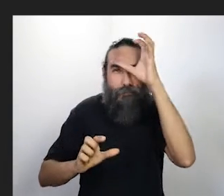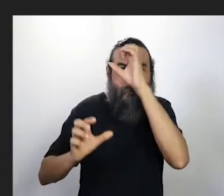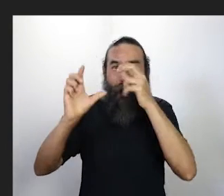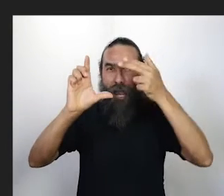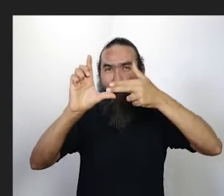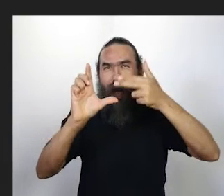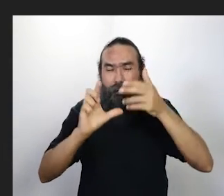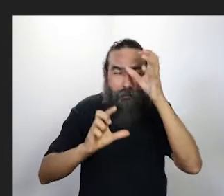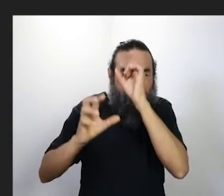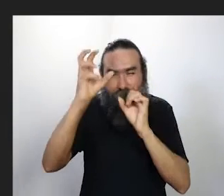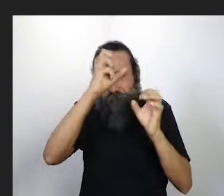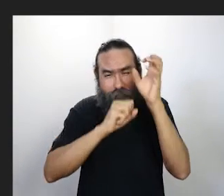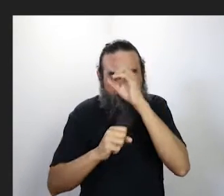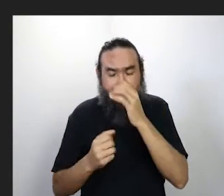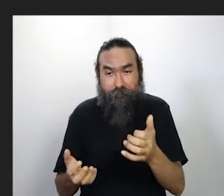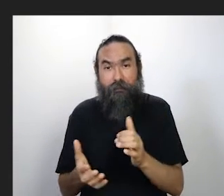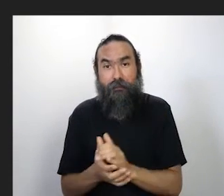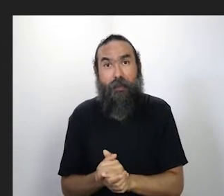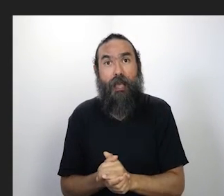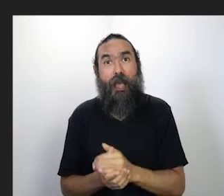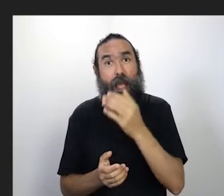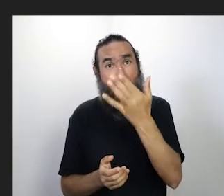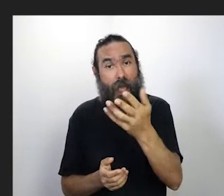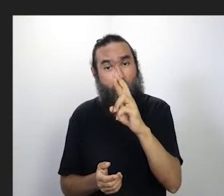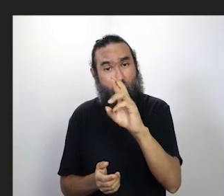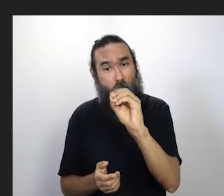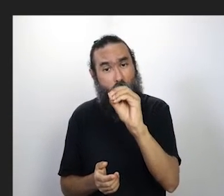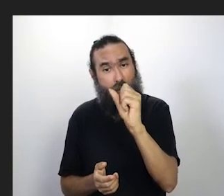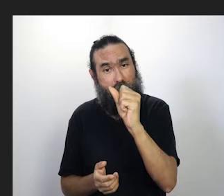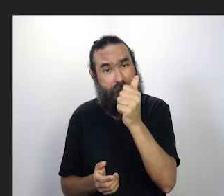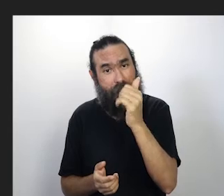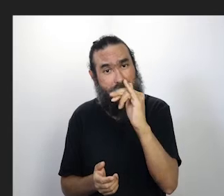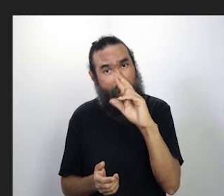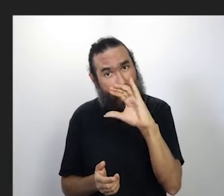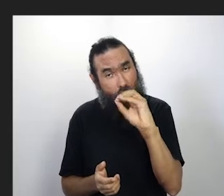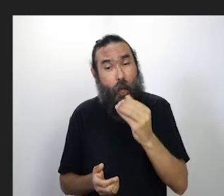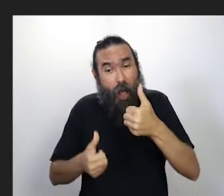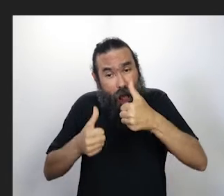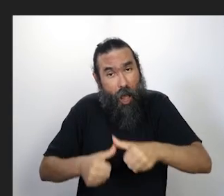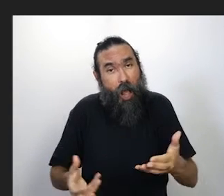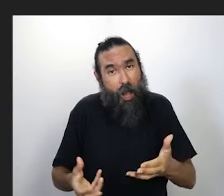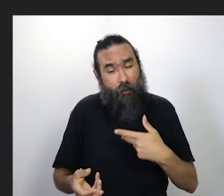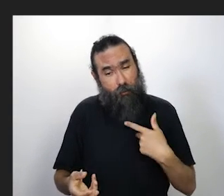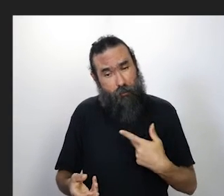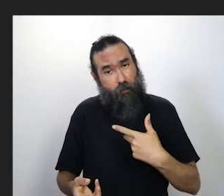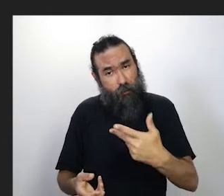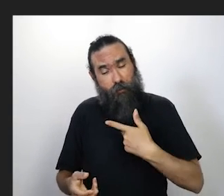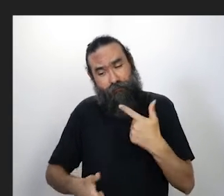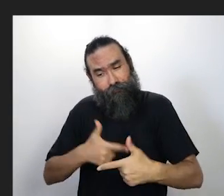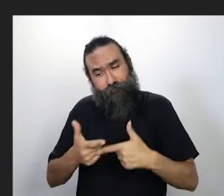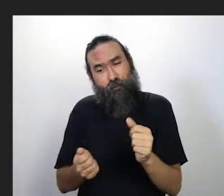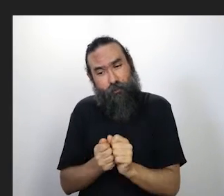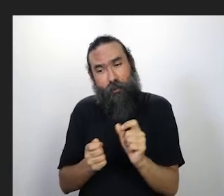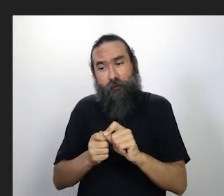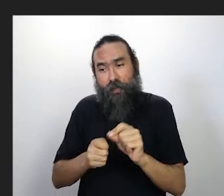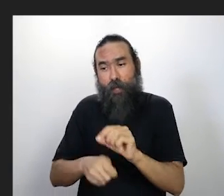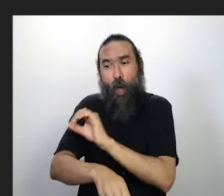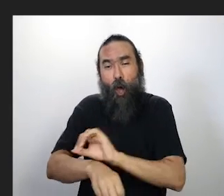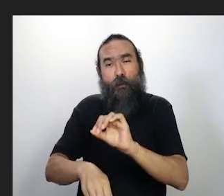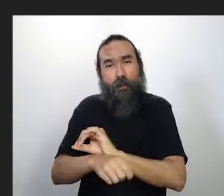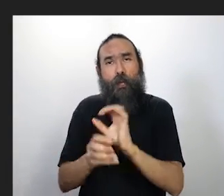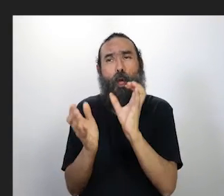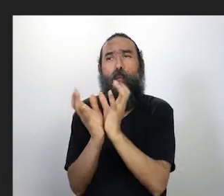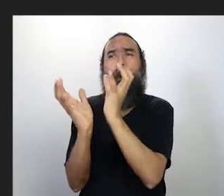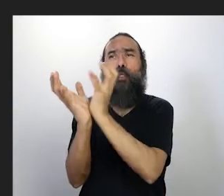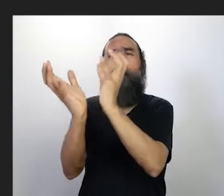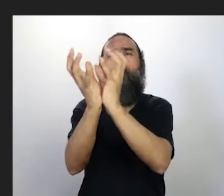e aí ela tem feito essas oficinas comigo, então estou com várias turmas de oficina e é aí que está,